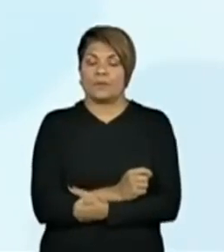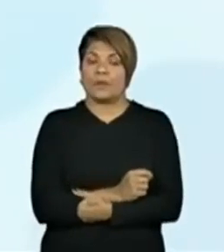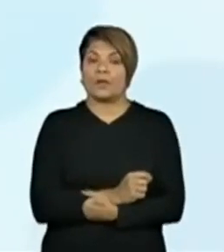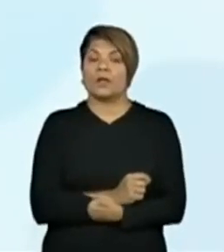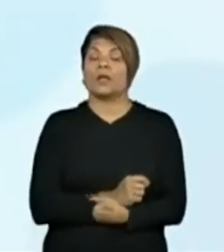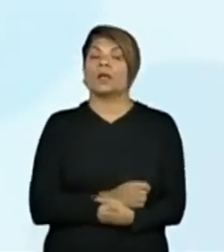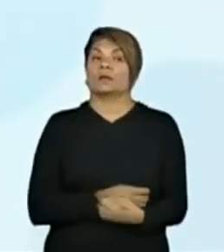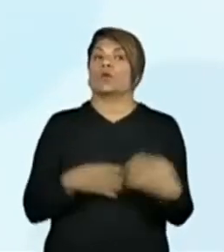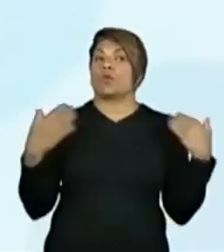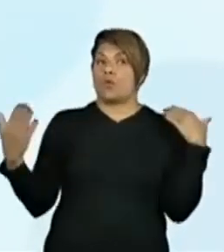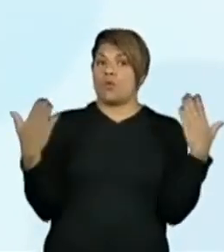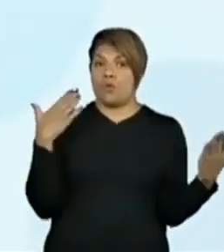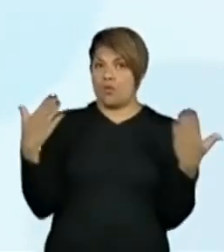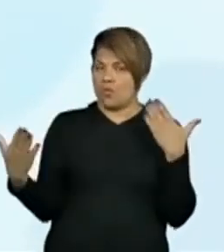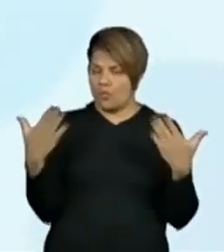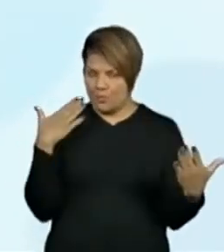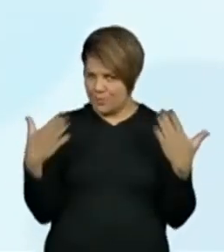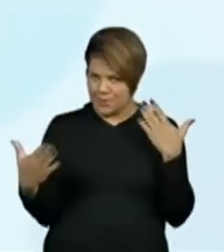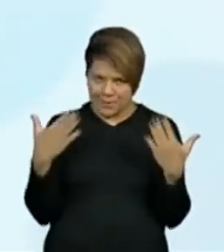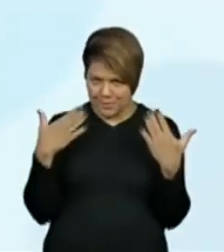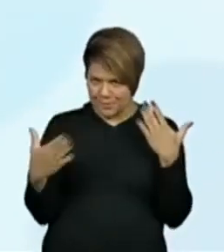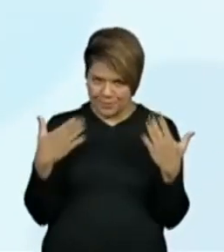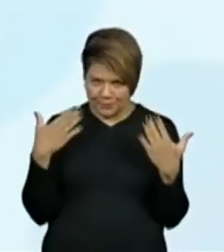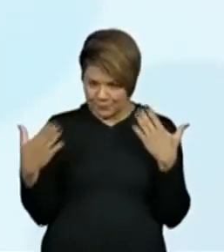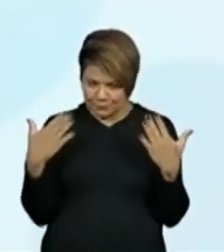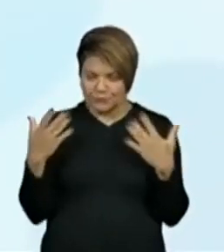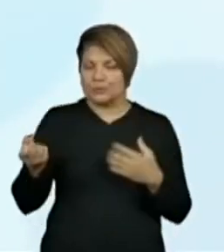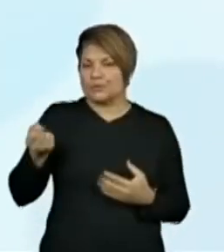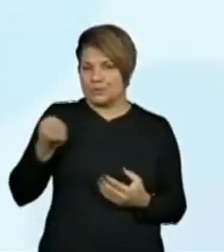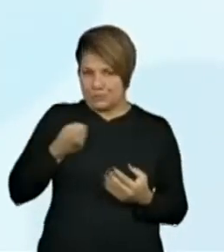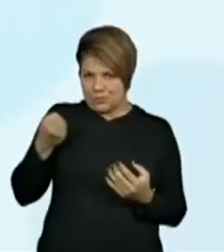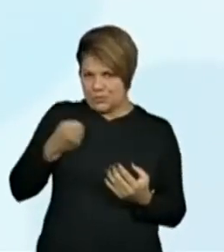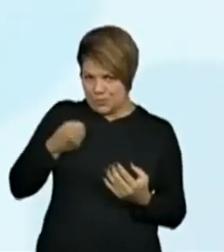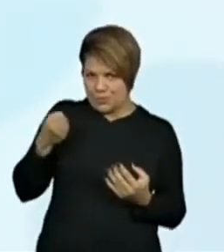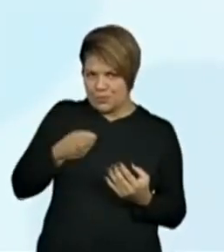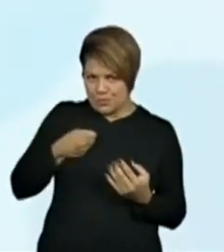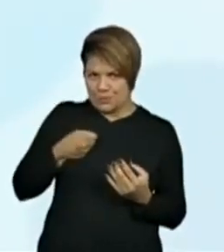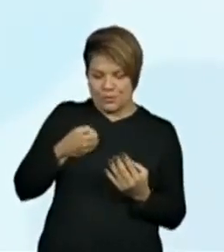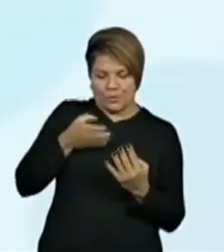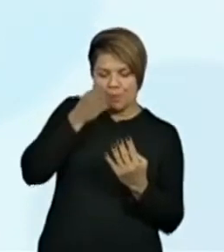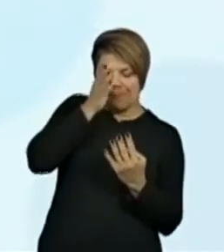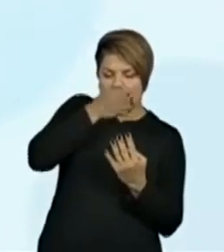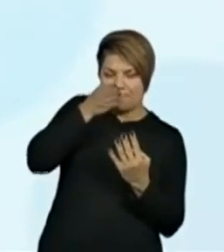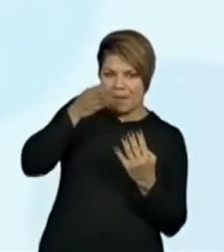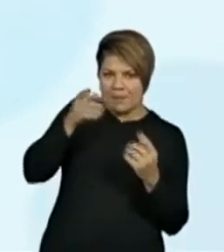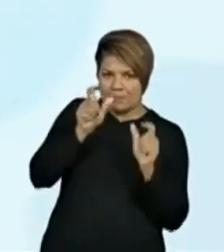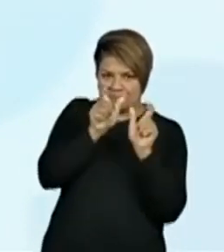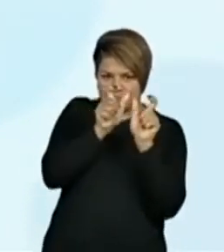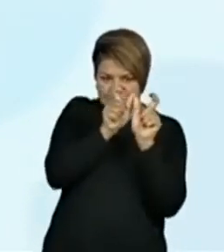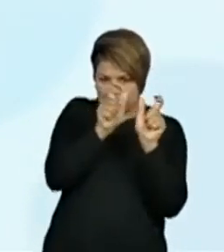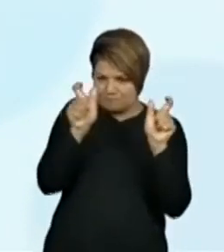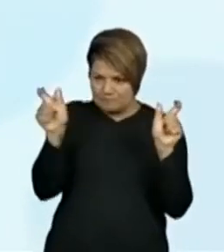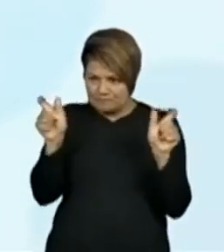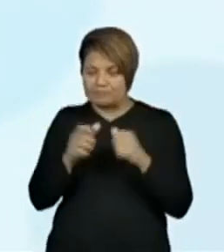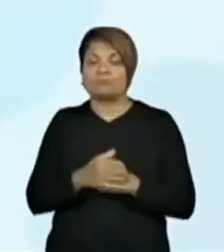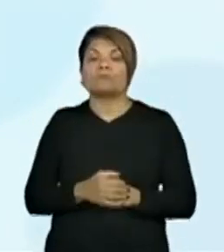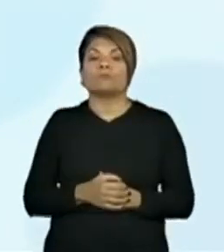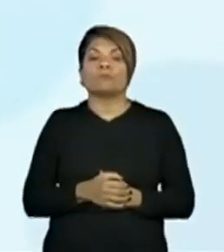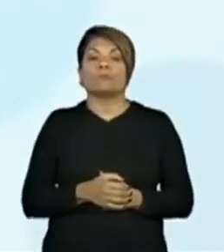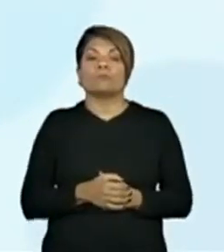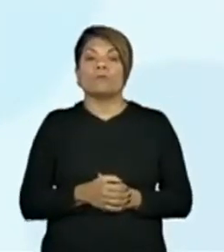Comparando aí, os três números que a gente conseguiu formar.